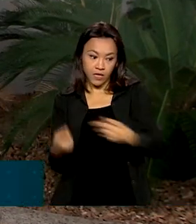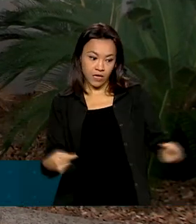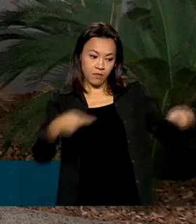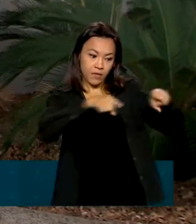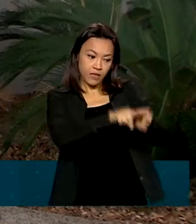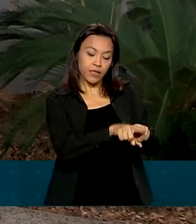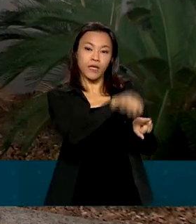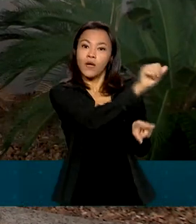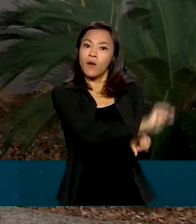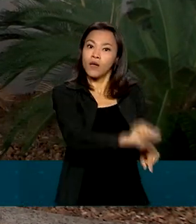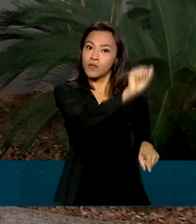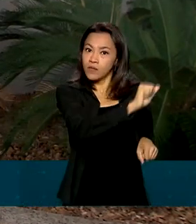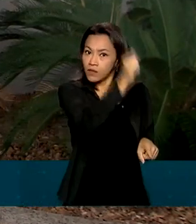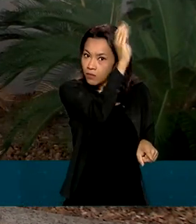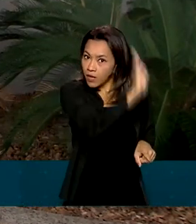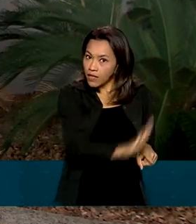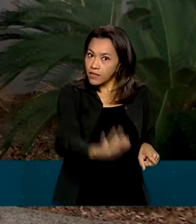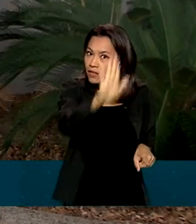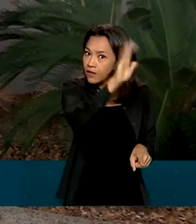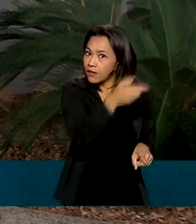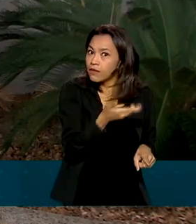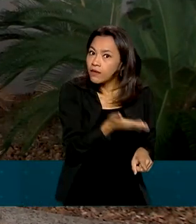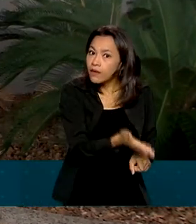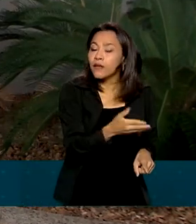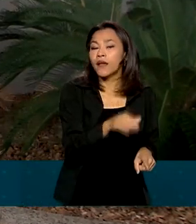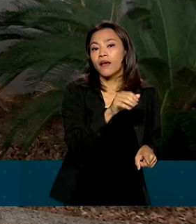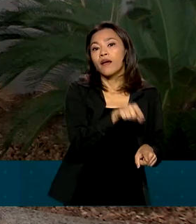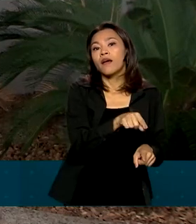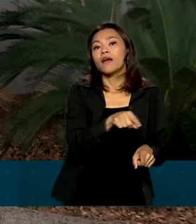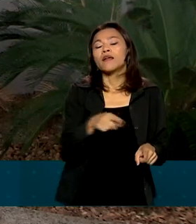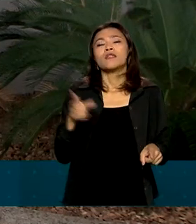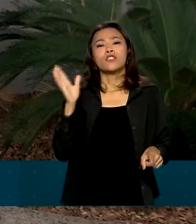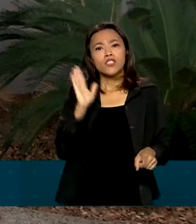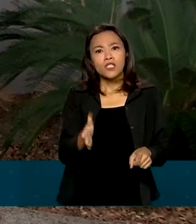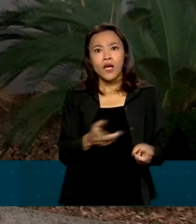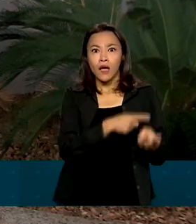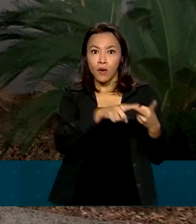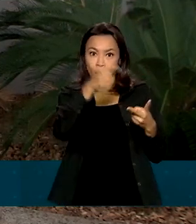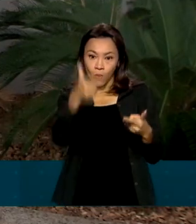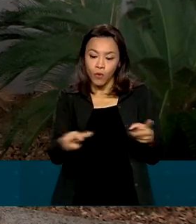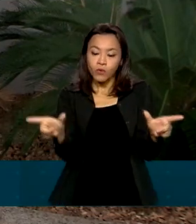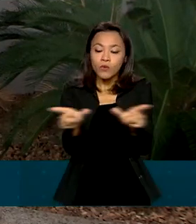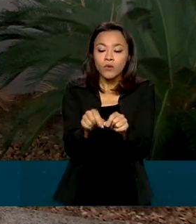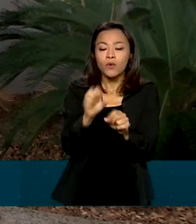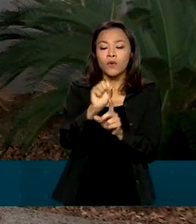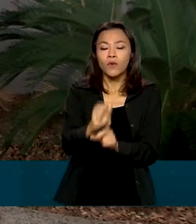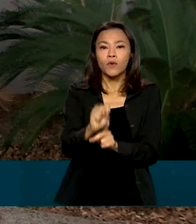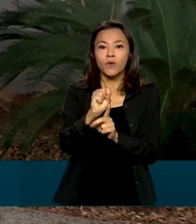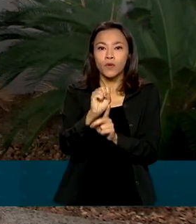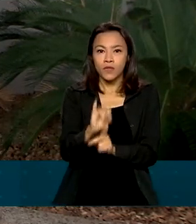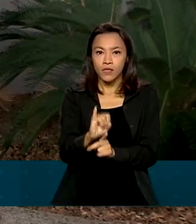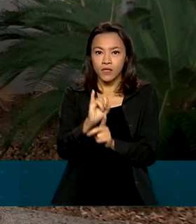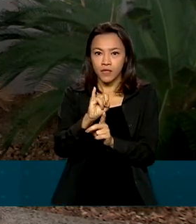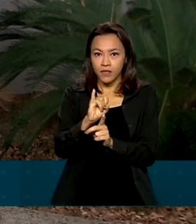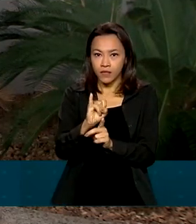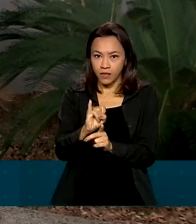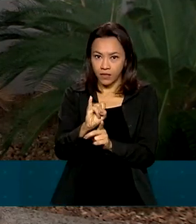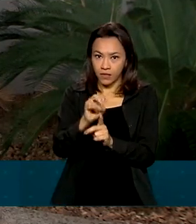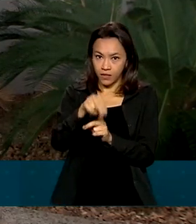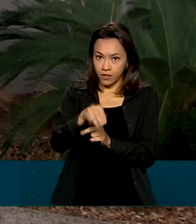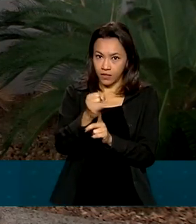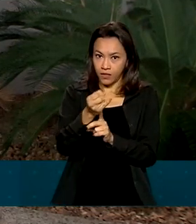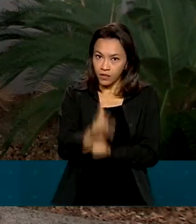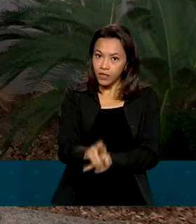Empresas de Tratamento de Resíduos e Efluentes, a ABETRE. Já o CINIR+, foi desenvolvido em cooperação com o Banco